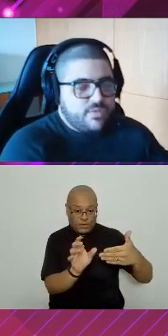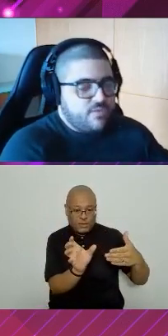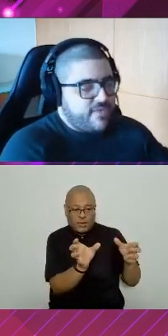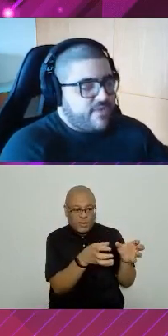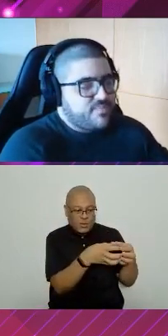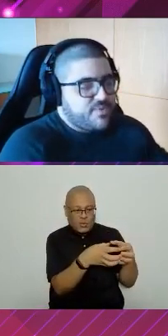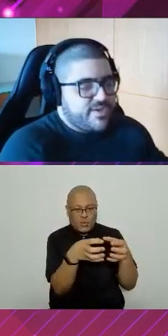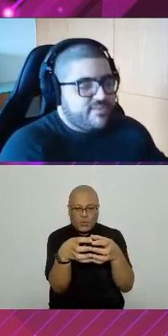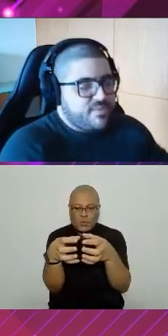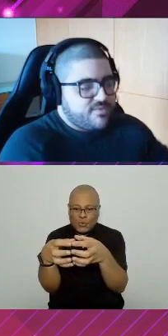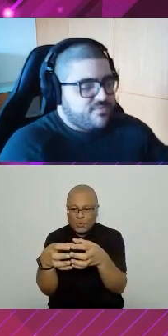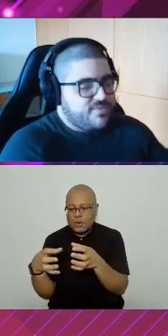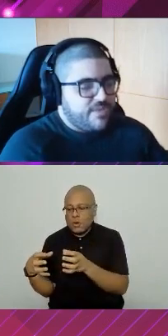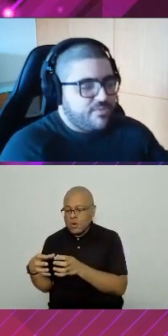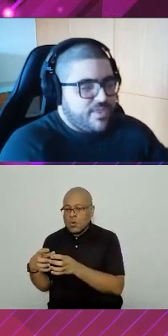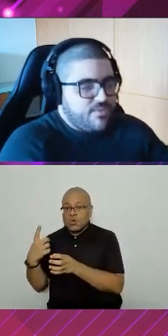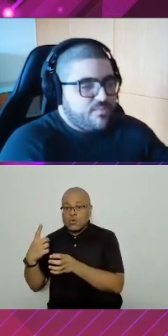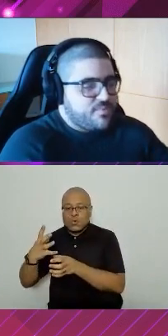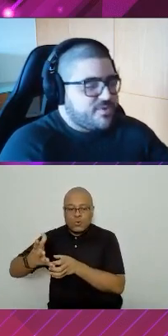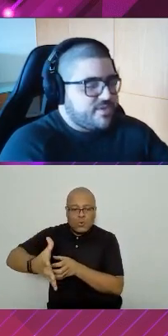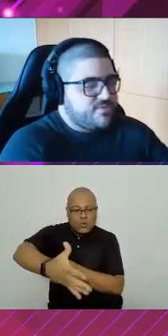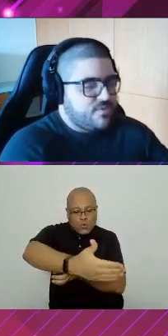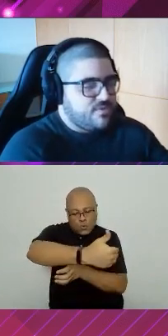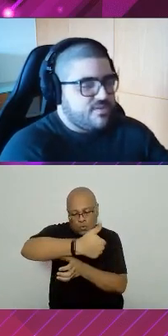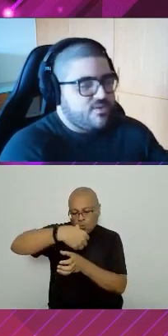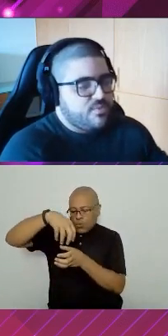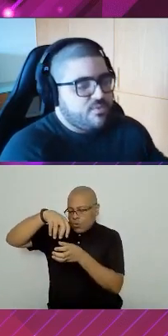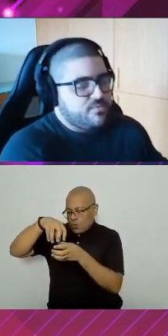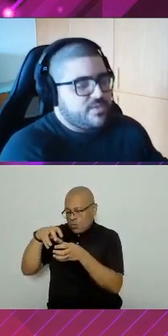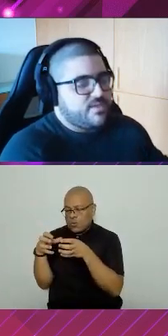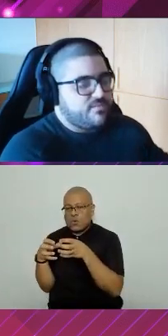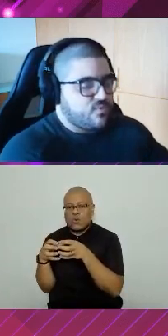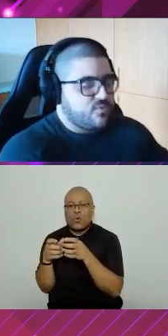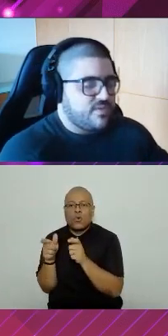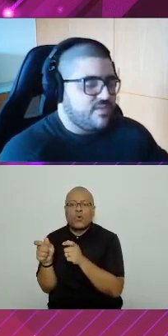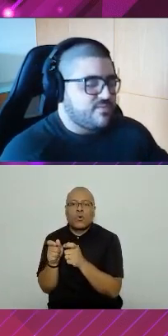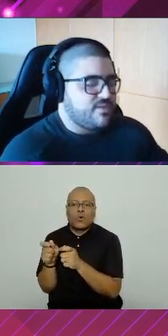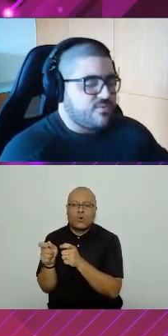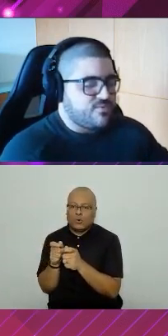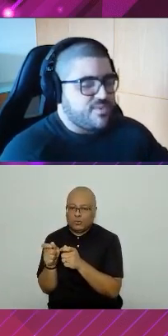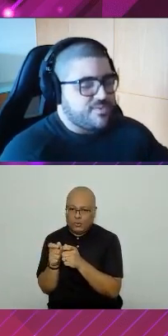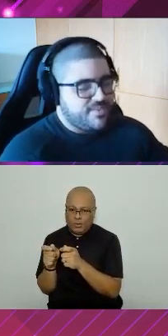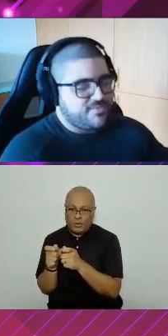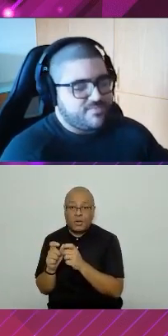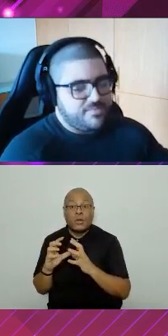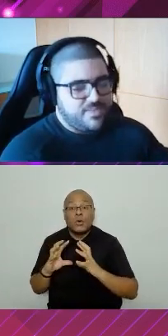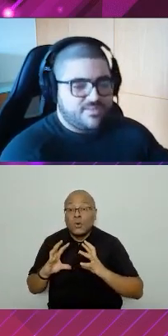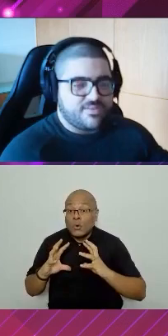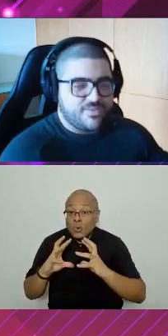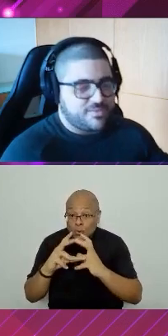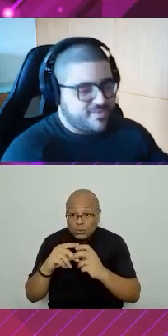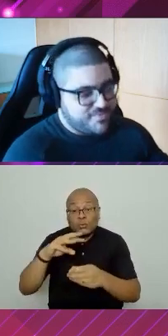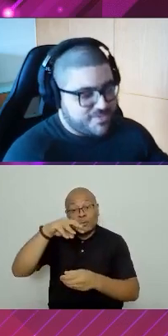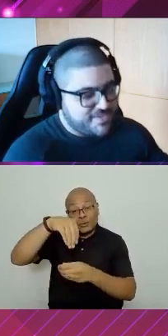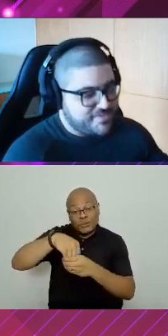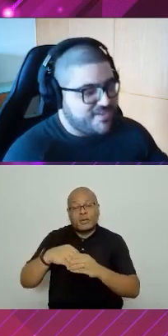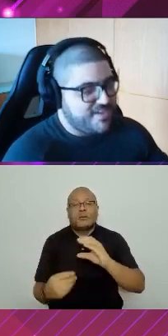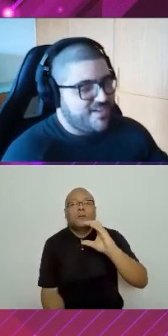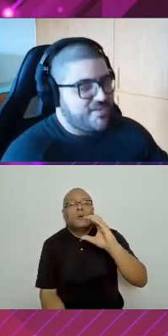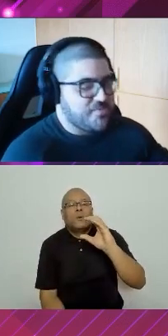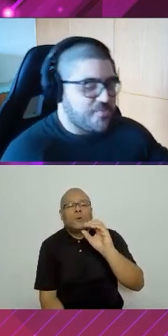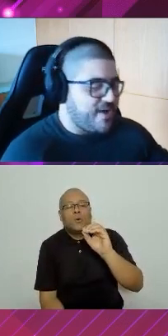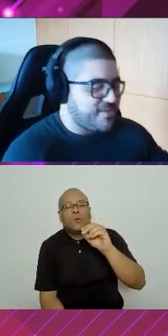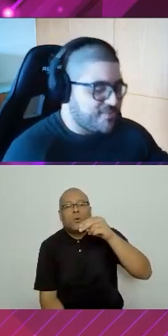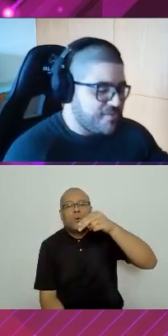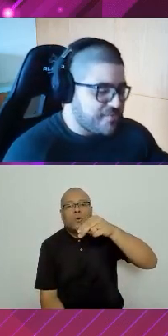Então, eu tenho vários projetos, mas no final eu tenho um projeto só, que seria o meu container. Todos eles vão ser consumidos dentro, vamos lá. Eu tenho três projetos